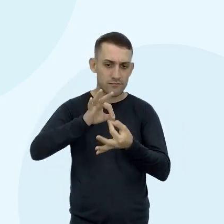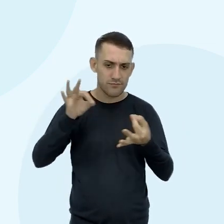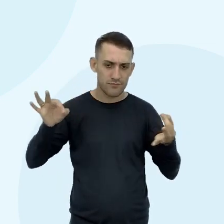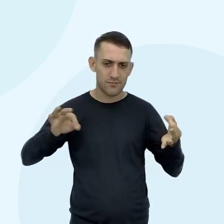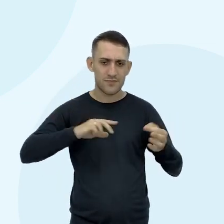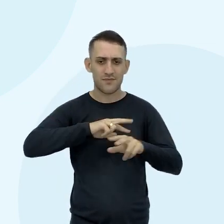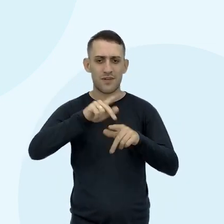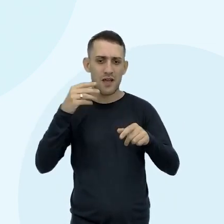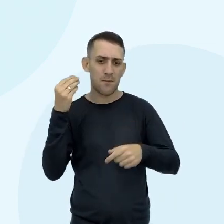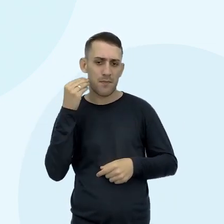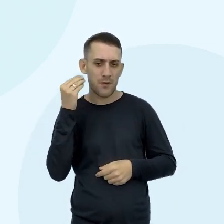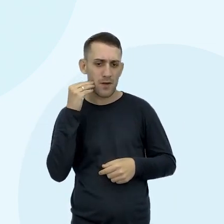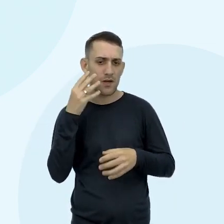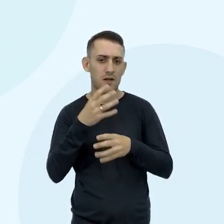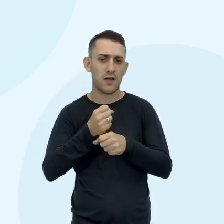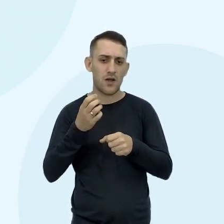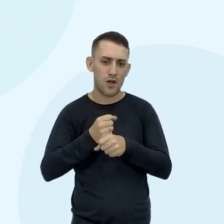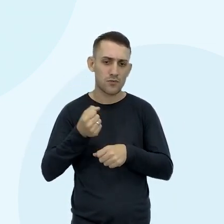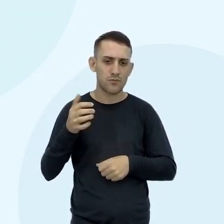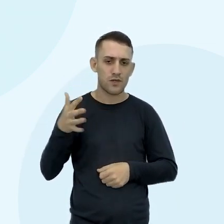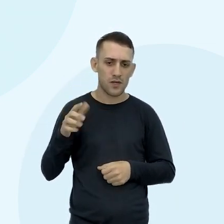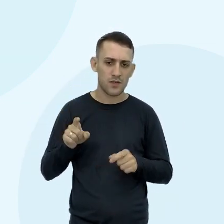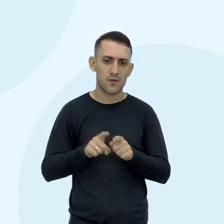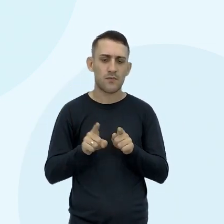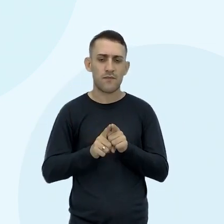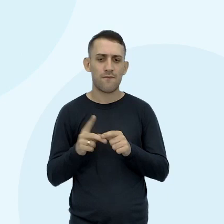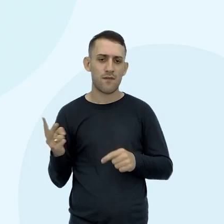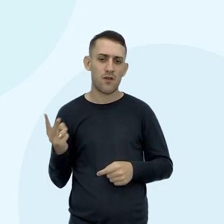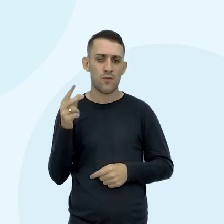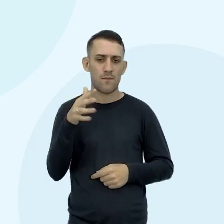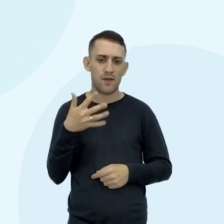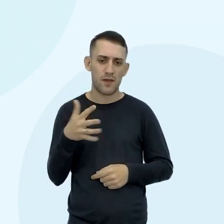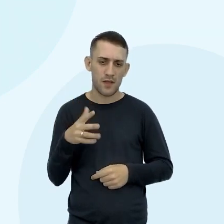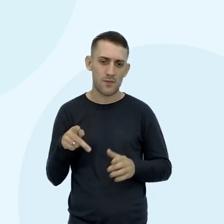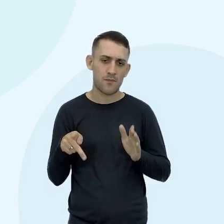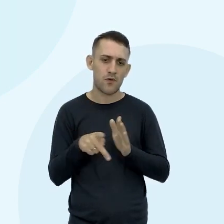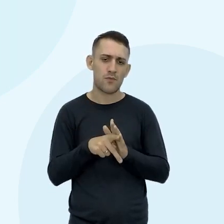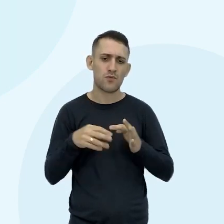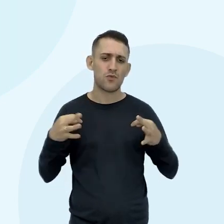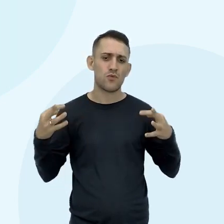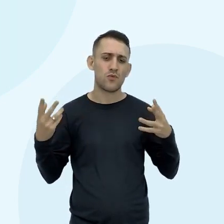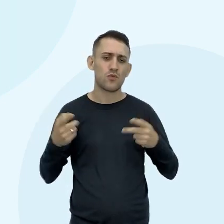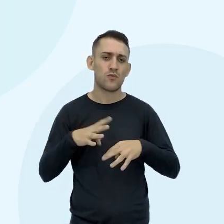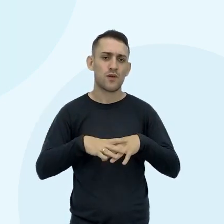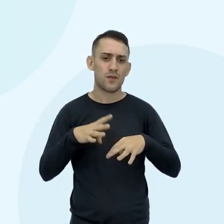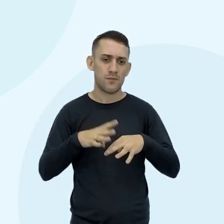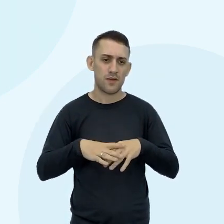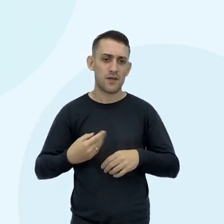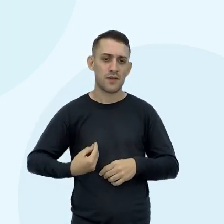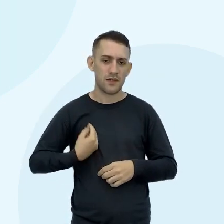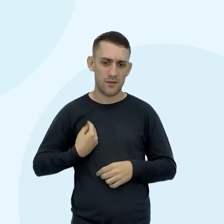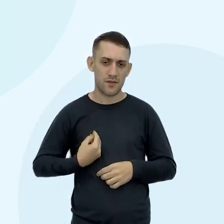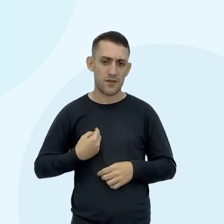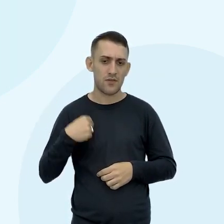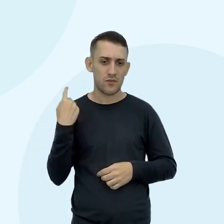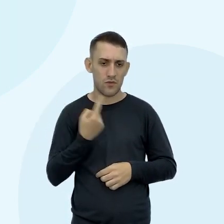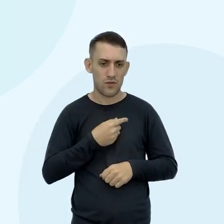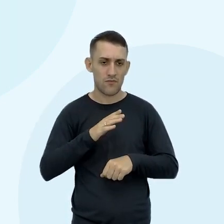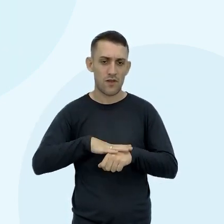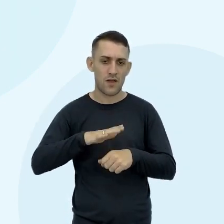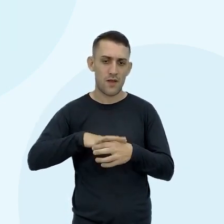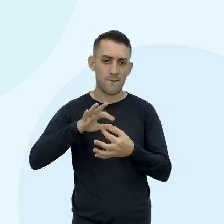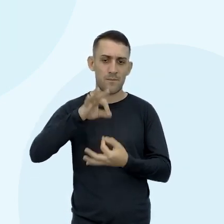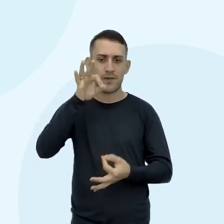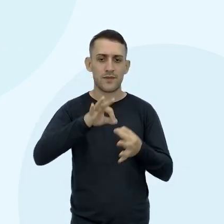Medições experimentais Sobre cálculo de média O valor médio O valor absoluto Então toda essa parte matemática Que existe Quando a gente faz Medições